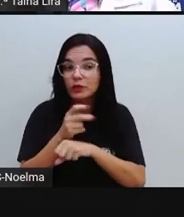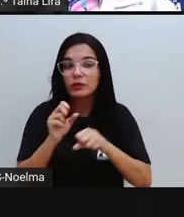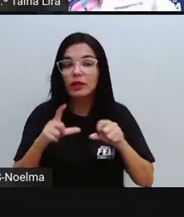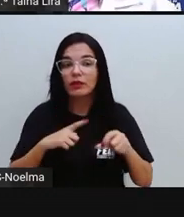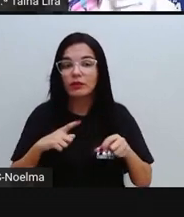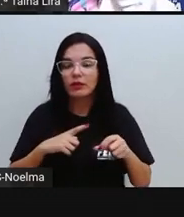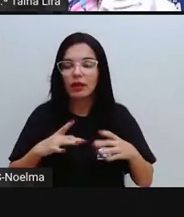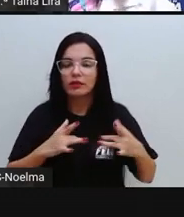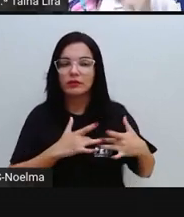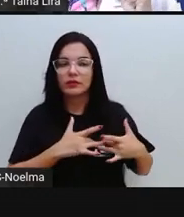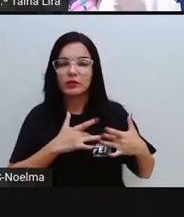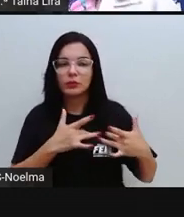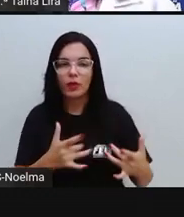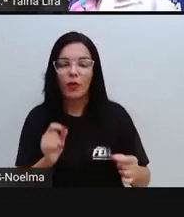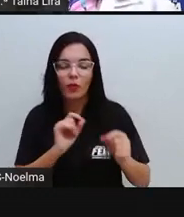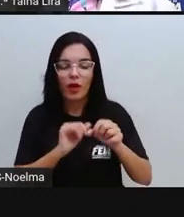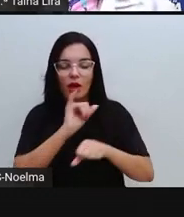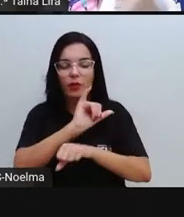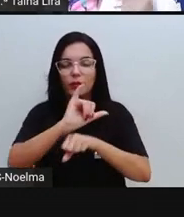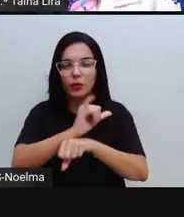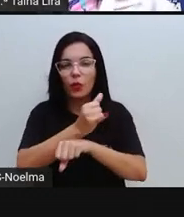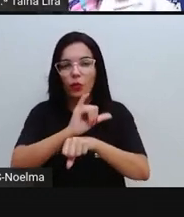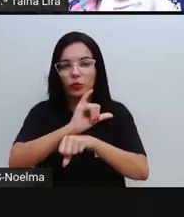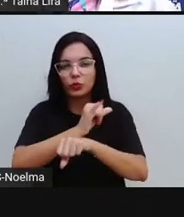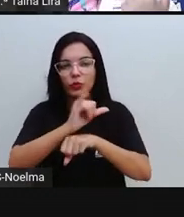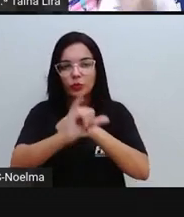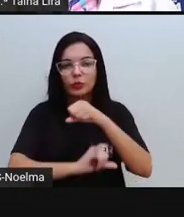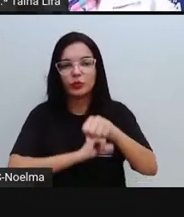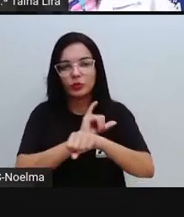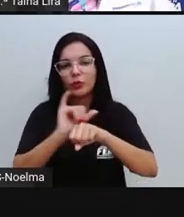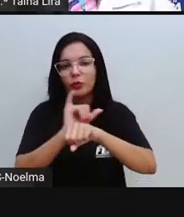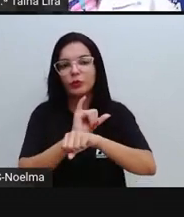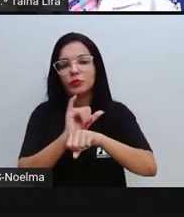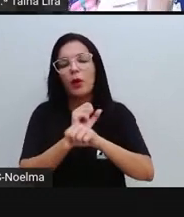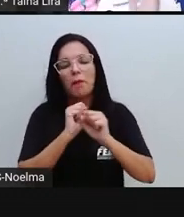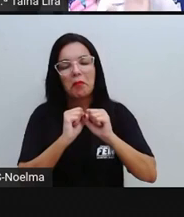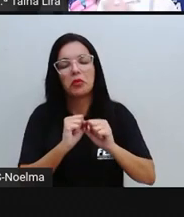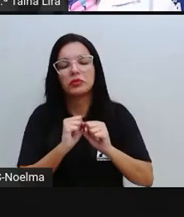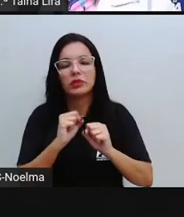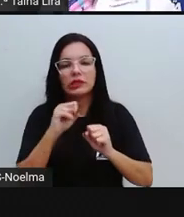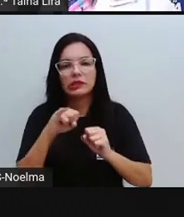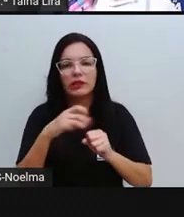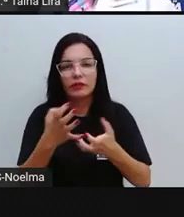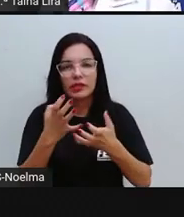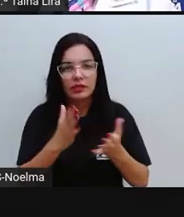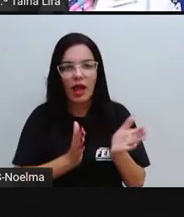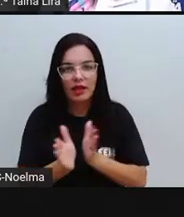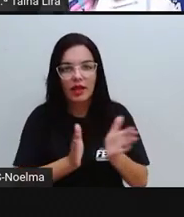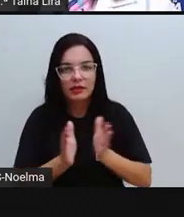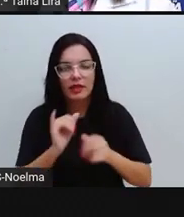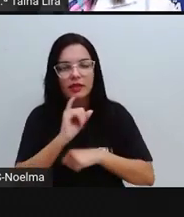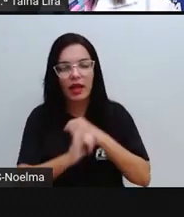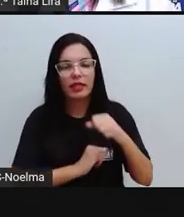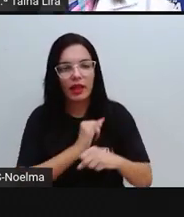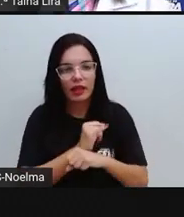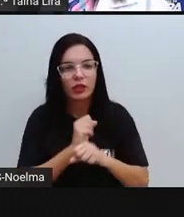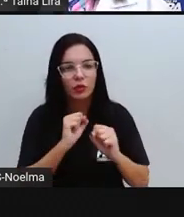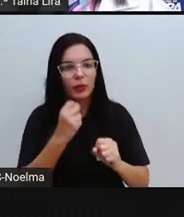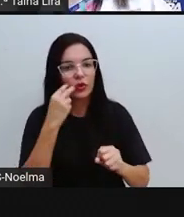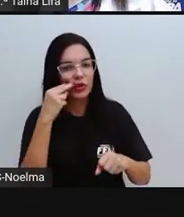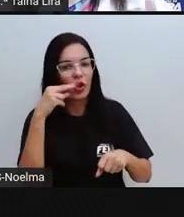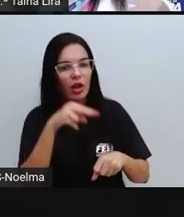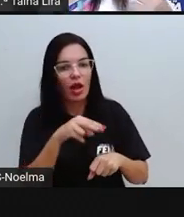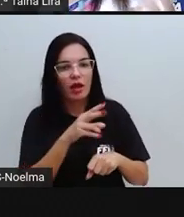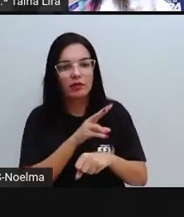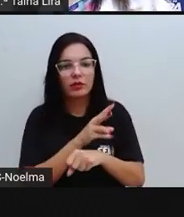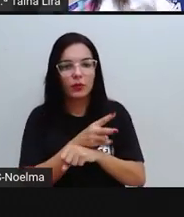lá disponível no YouTube. Então, quem quiser e quem tiver acesso à internet pode estar ouvindo lá, tá certo? E assistir o vídeo, tá?